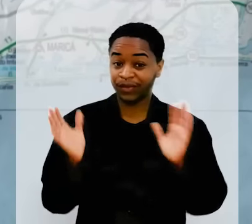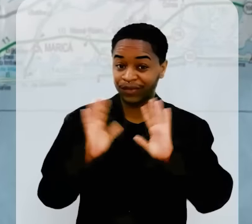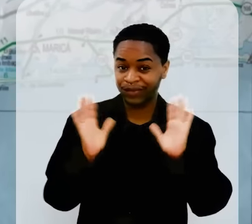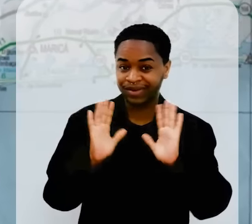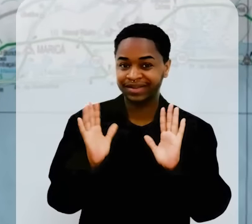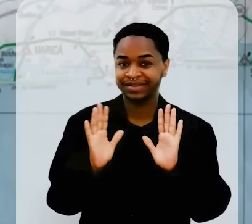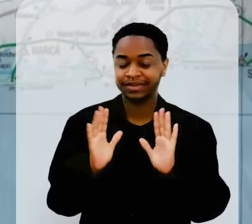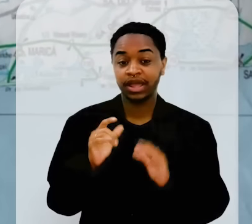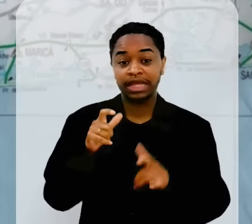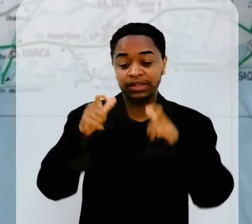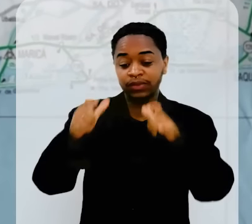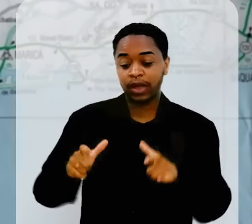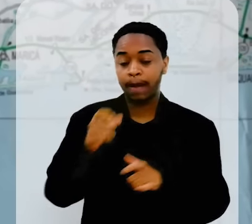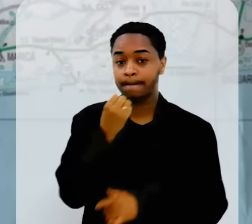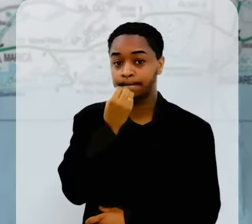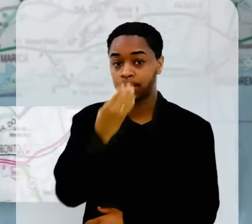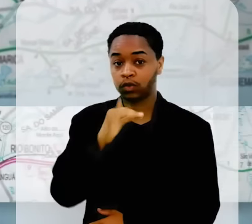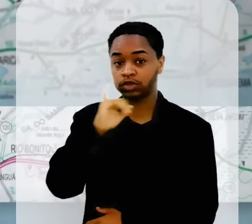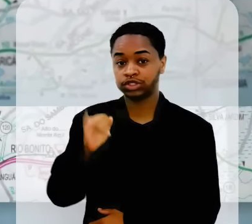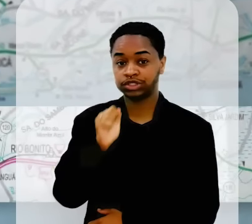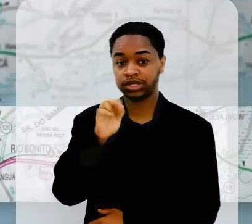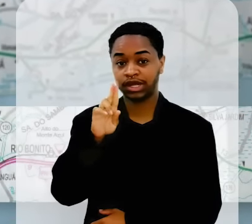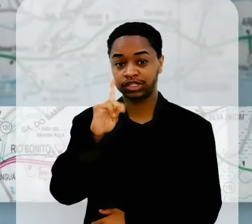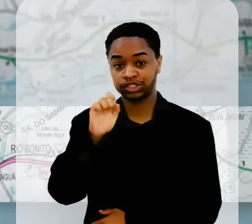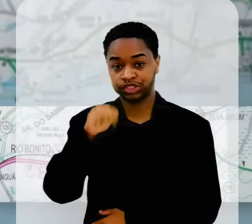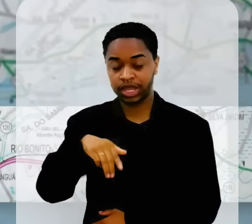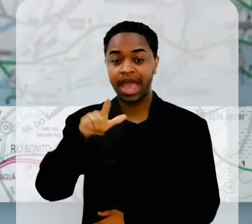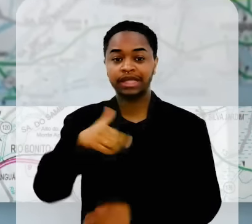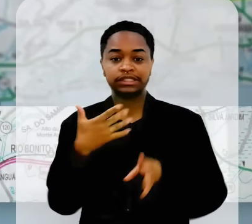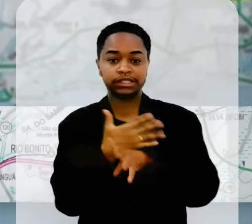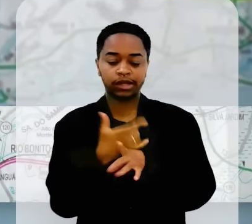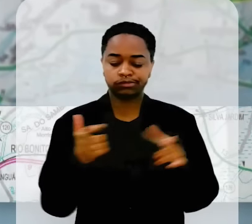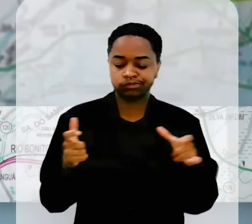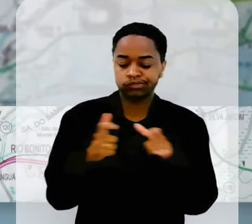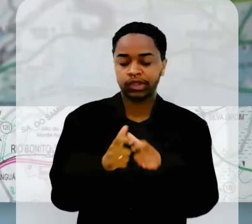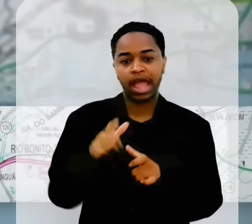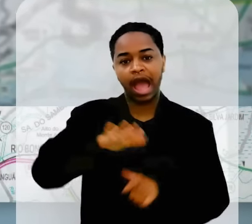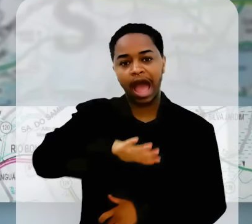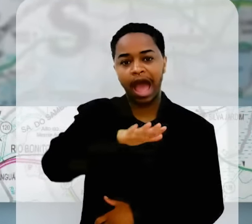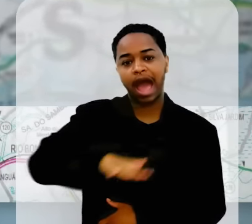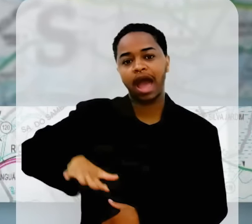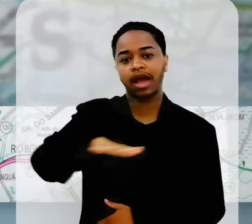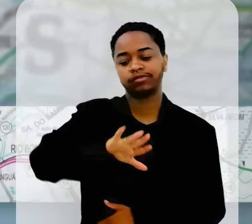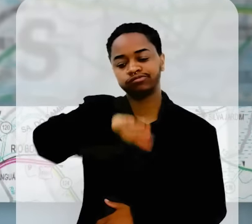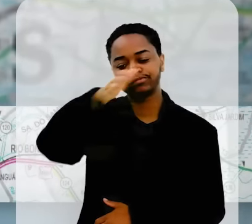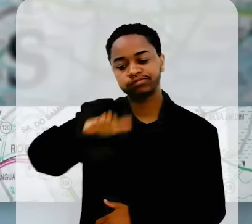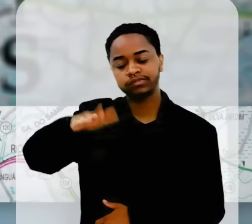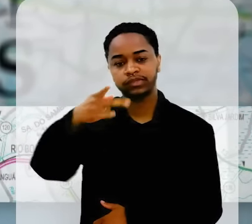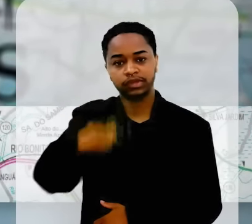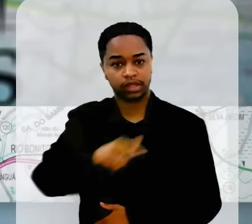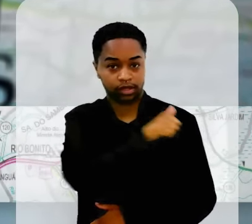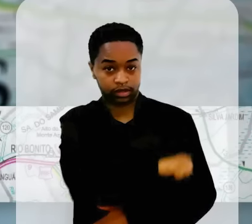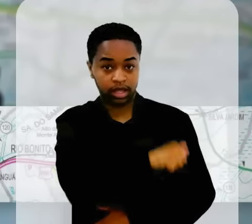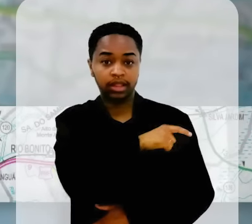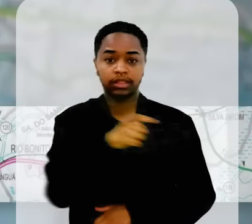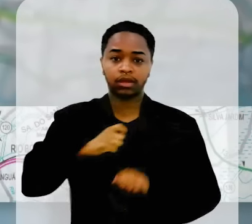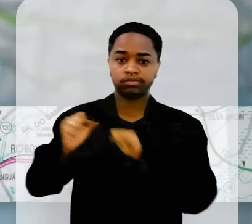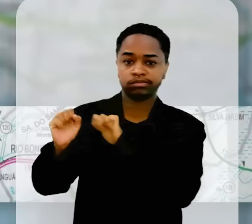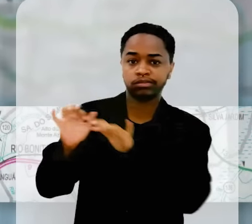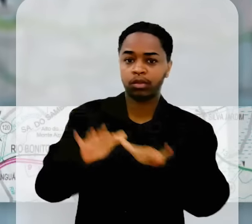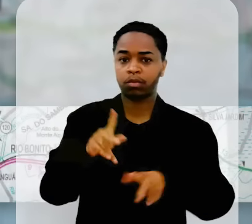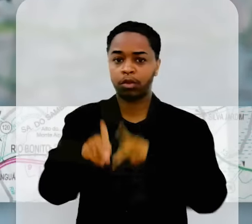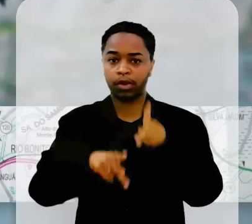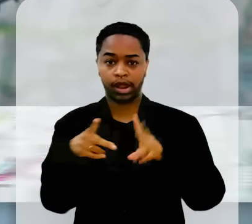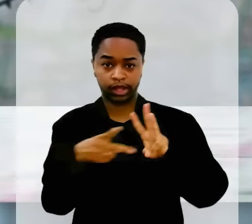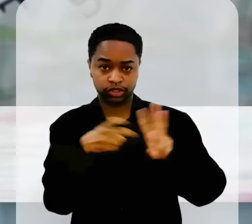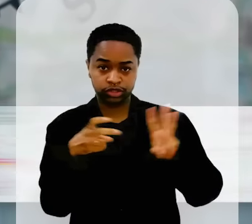Olá, Bom Jardim é uma pequena cidade na região serrana do Rio de Janeiro. Habitado por indígenas, o município foi ocupado por